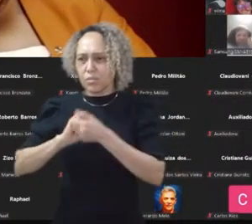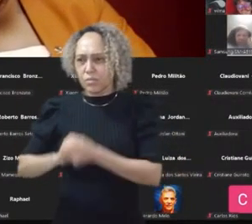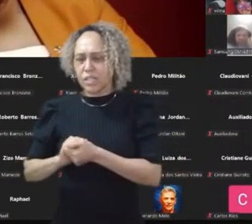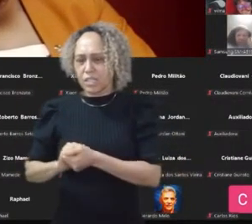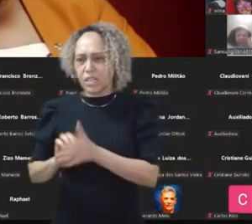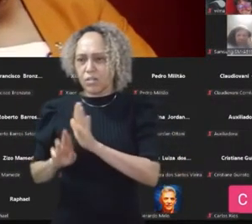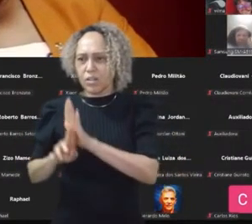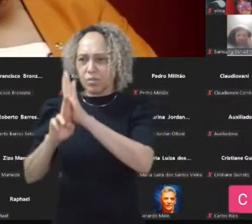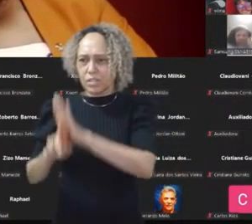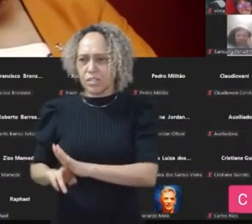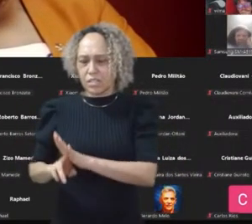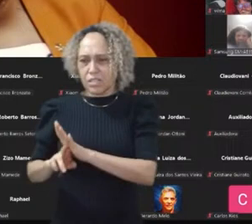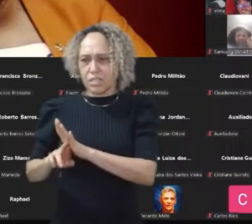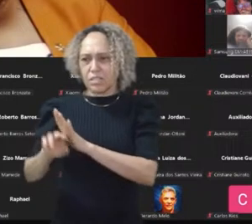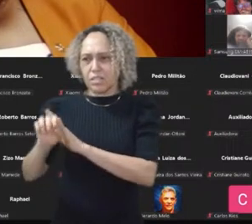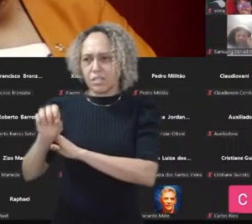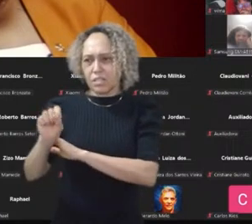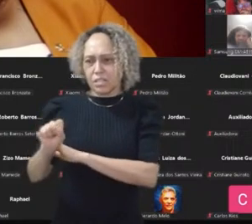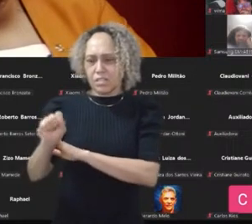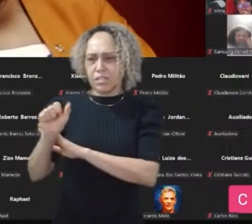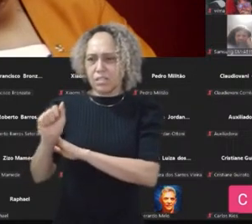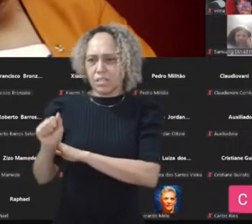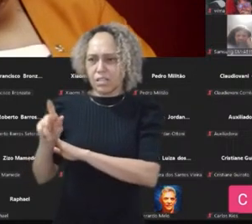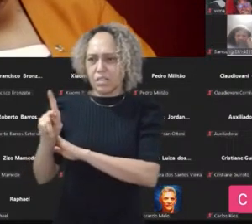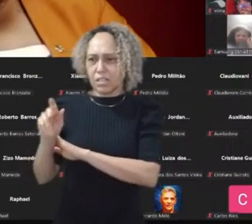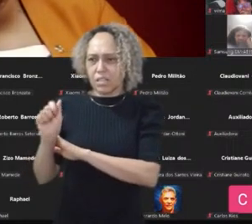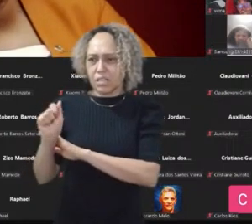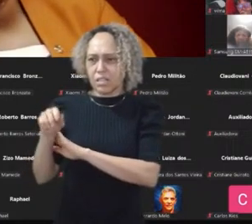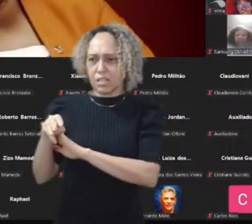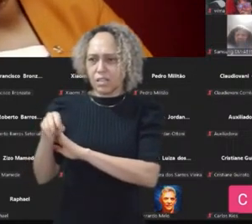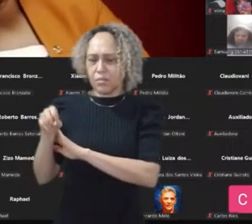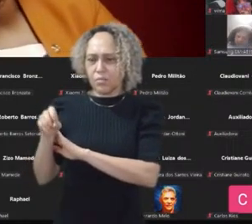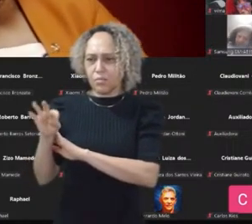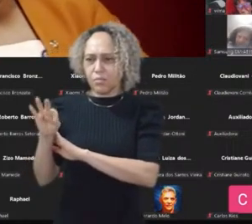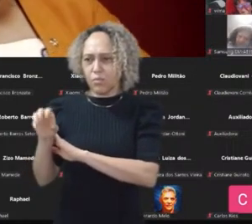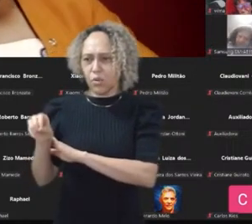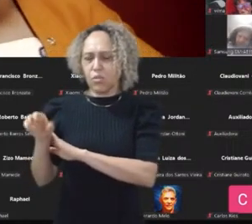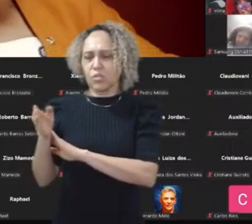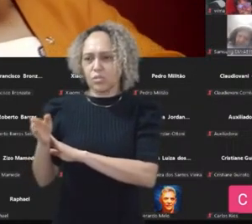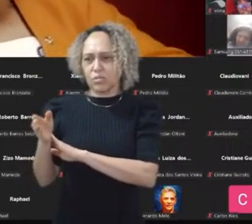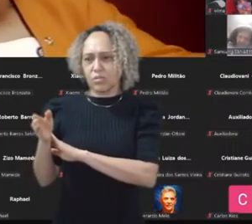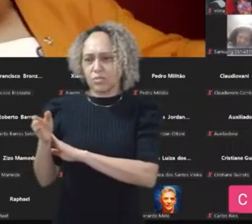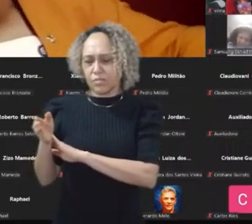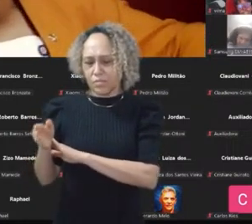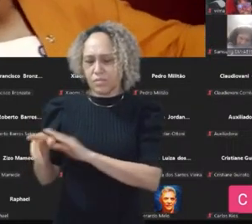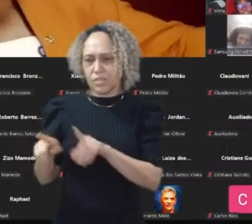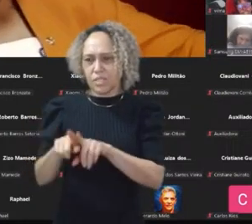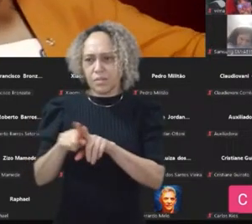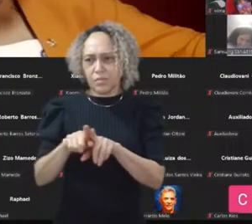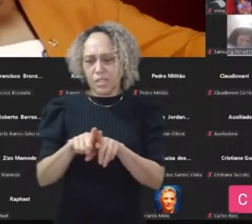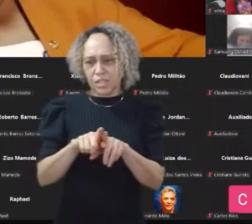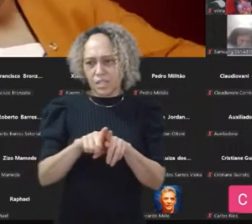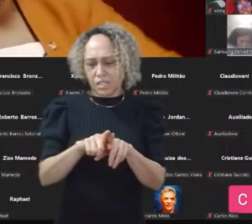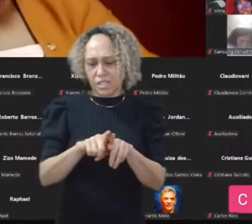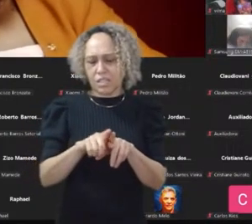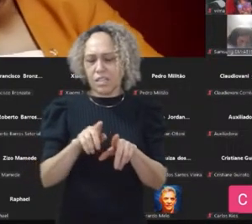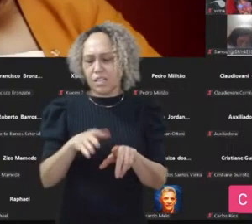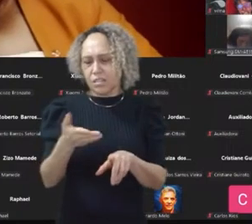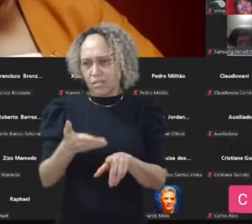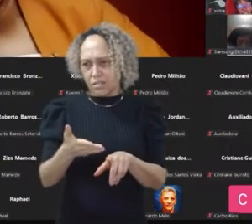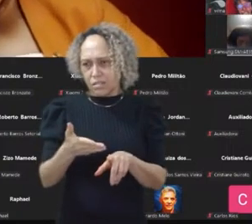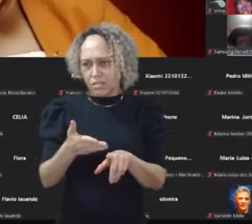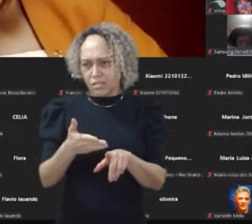Okamoto, o nosso Partido dos Trabalhadores e das Trabalhadoras que estão fazendo esse debate. Na pessoa da nossa presidenta Gleis, da minha